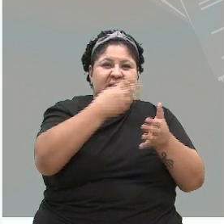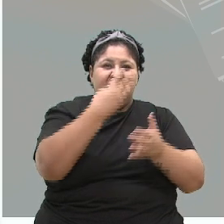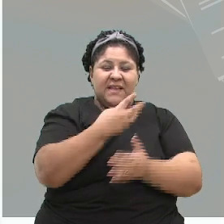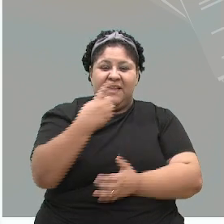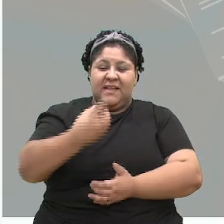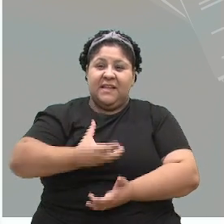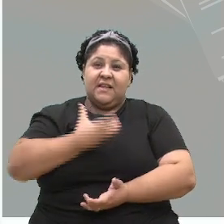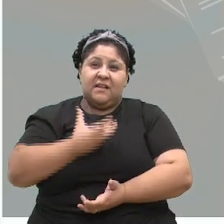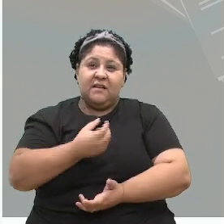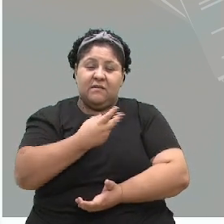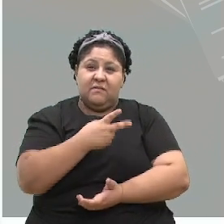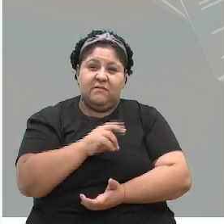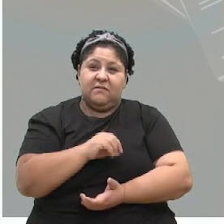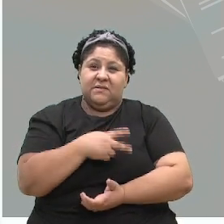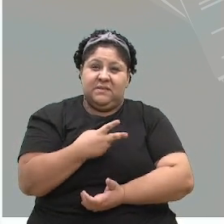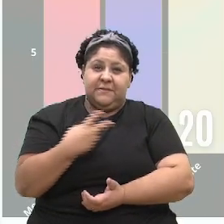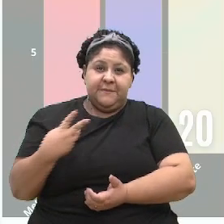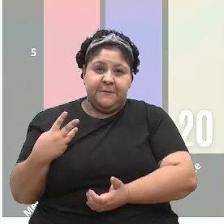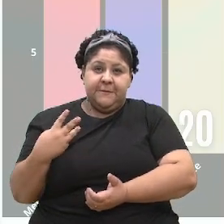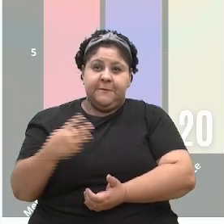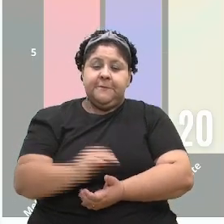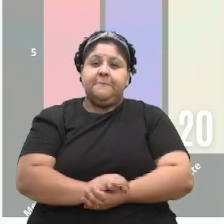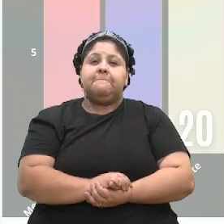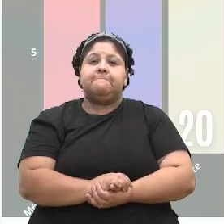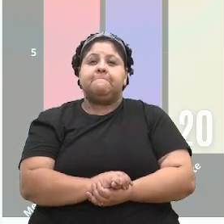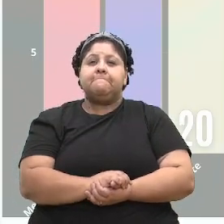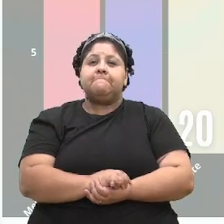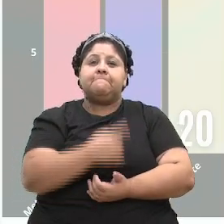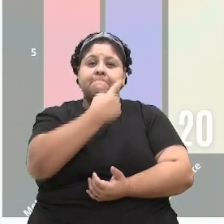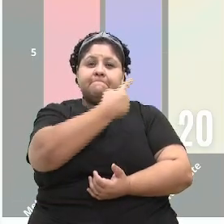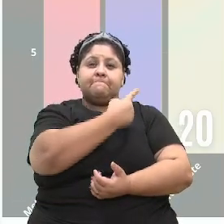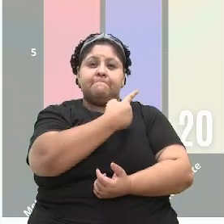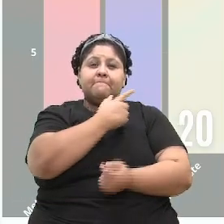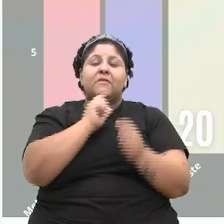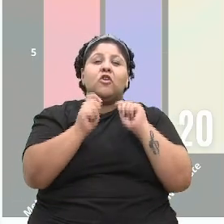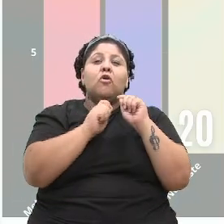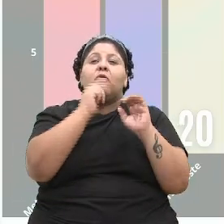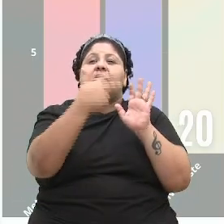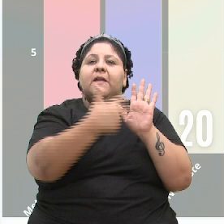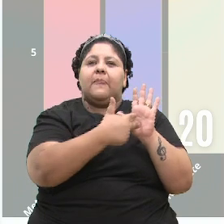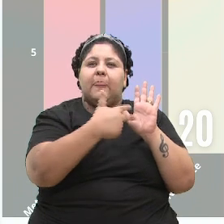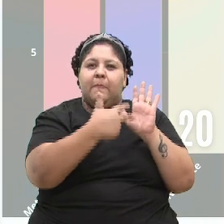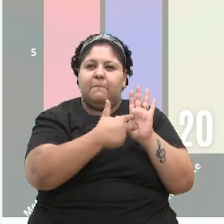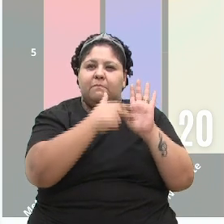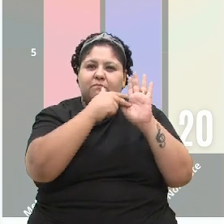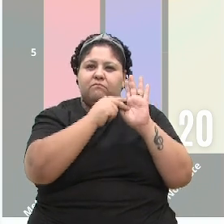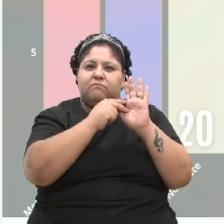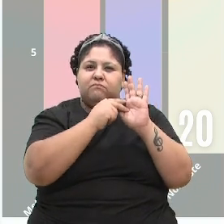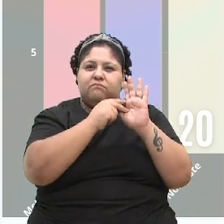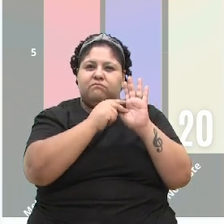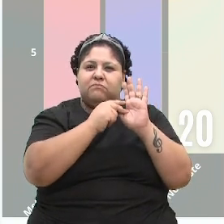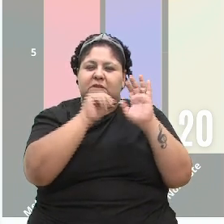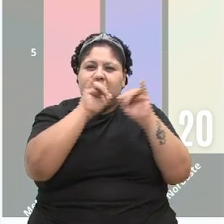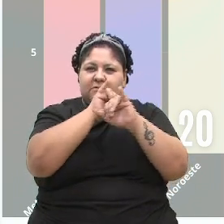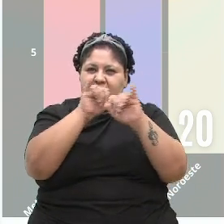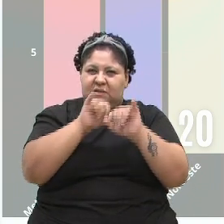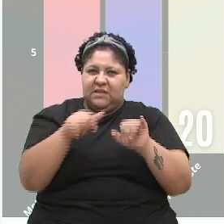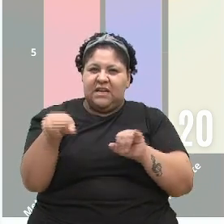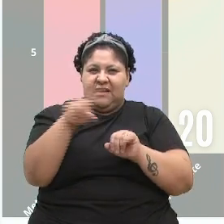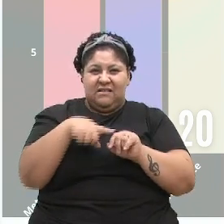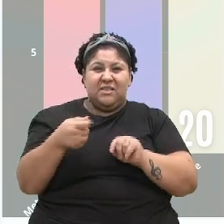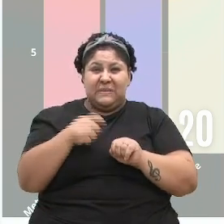2023. E aqui, o que eu quero chamar a atenção para os dados? Muito embora a gente precise